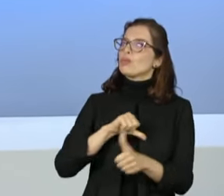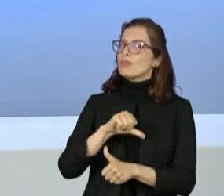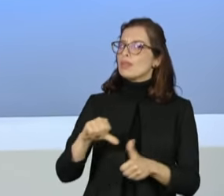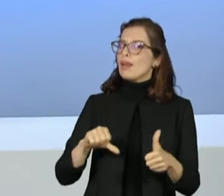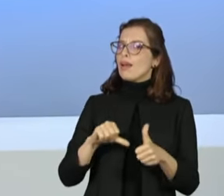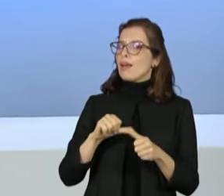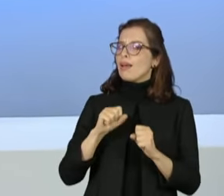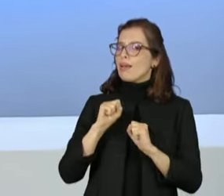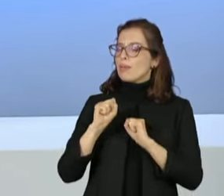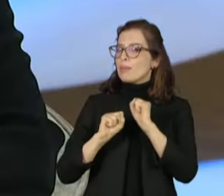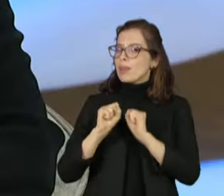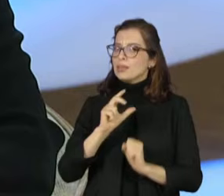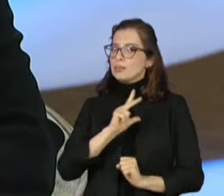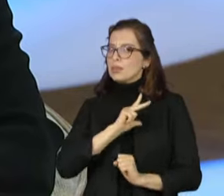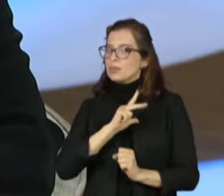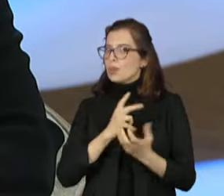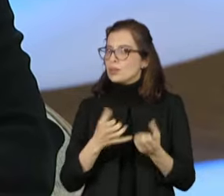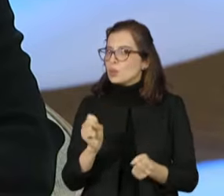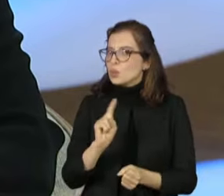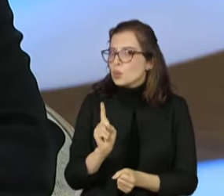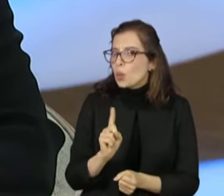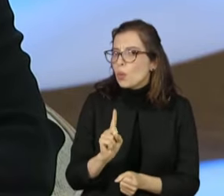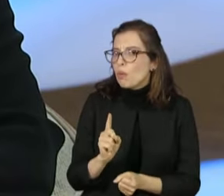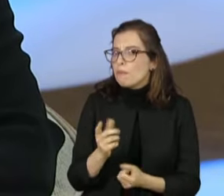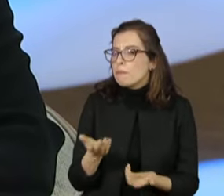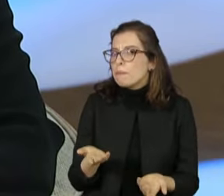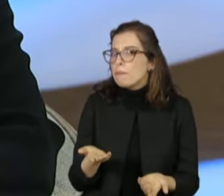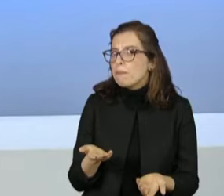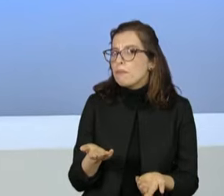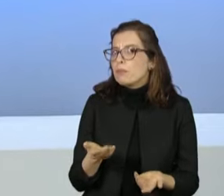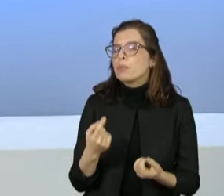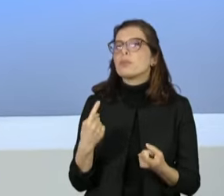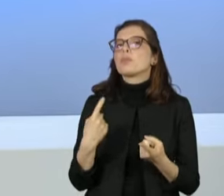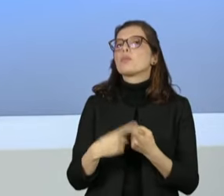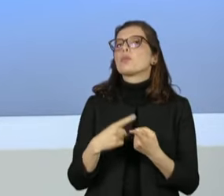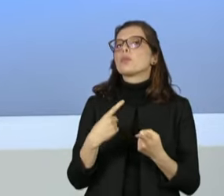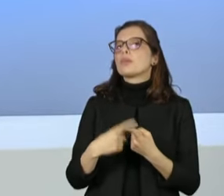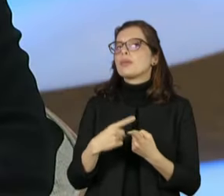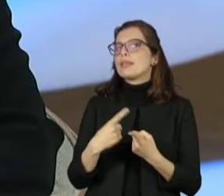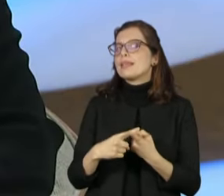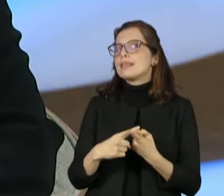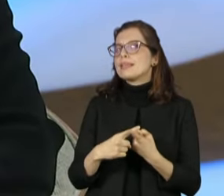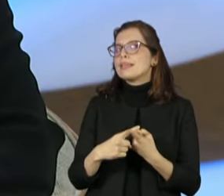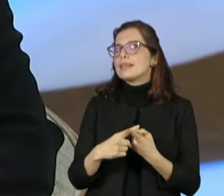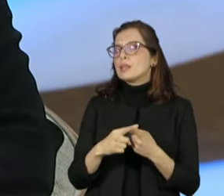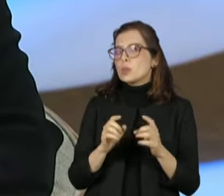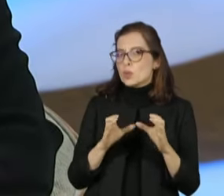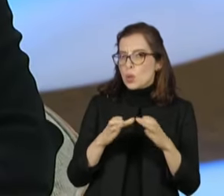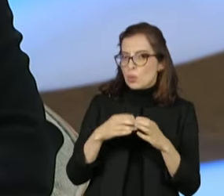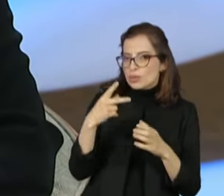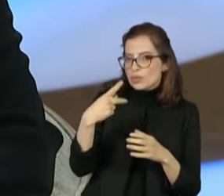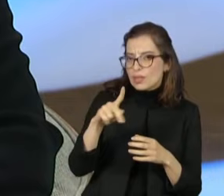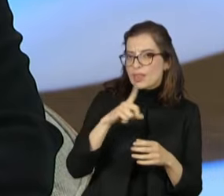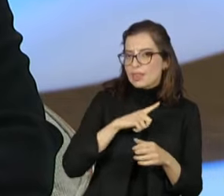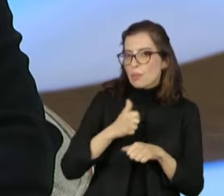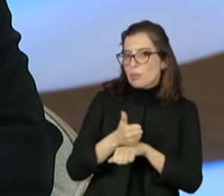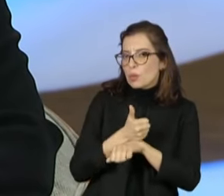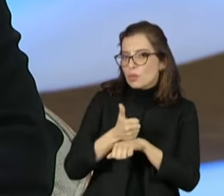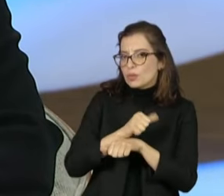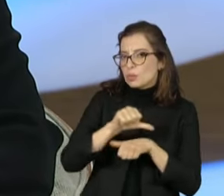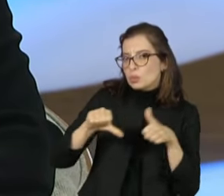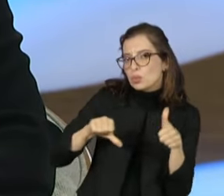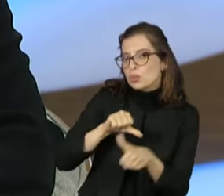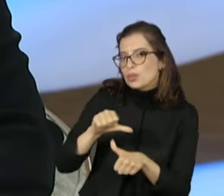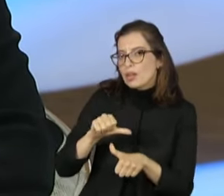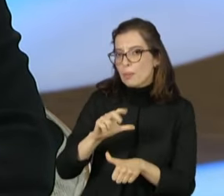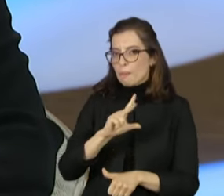superespecialista em privatizações na sua equipe. Bom, sim, sem dúvida nenhuma. Escolheria como